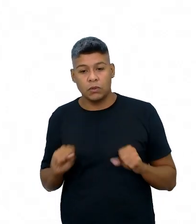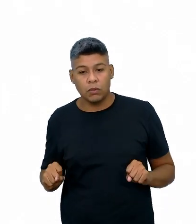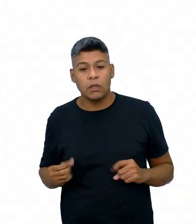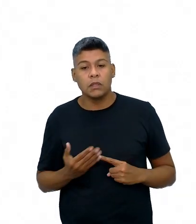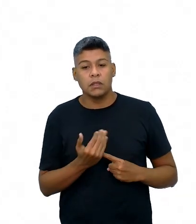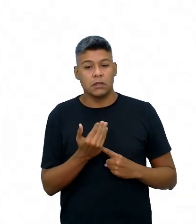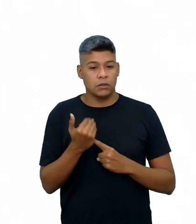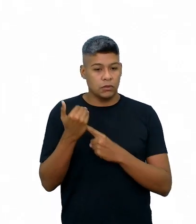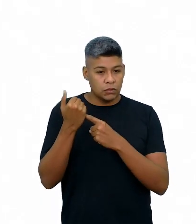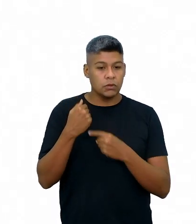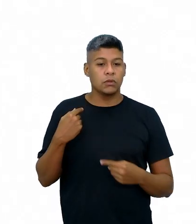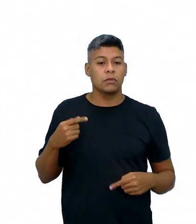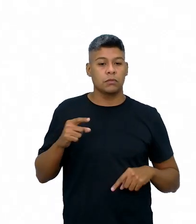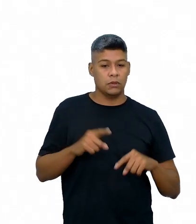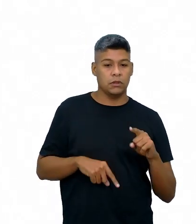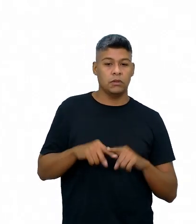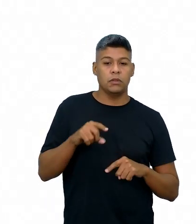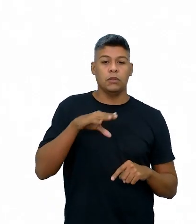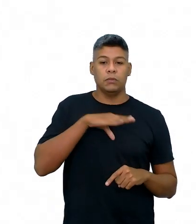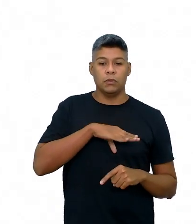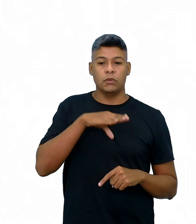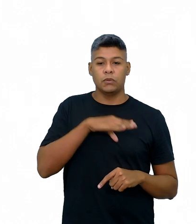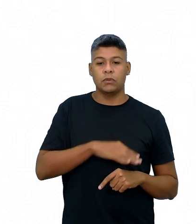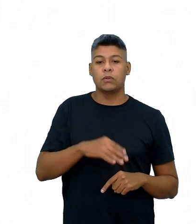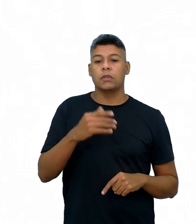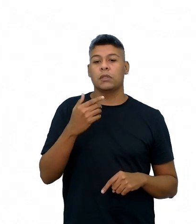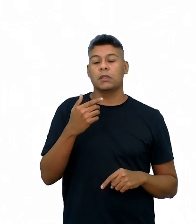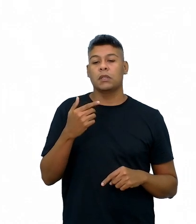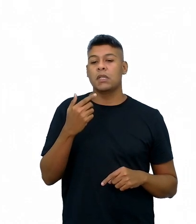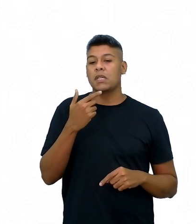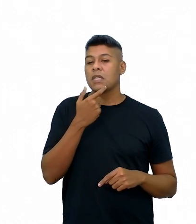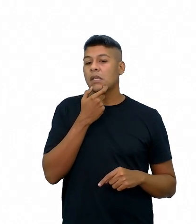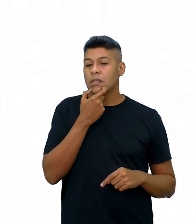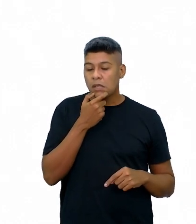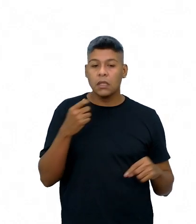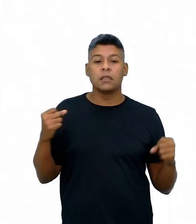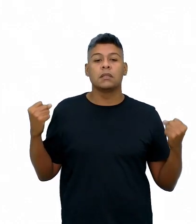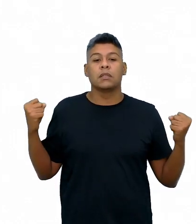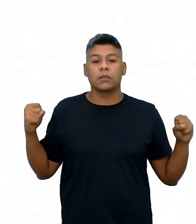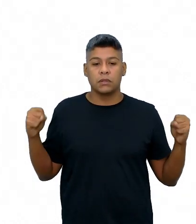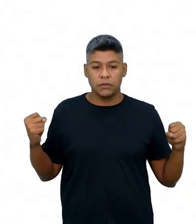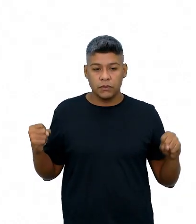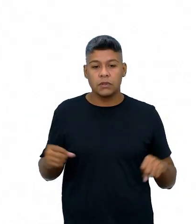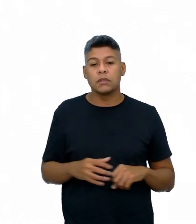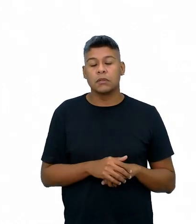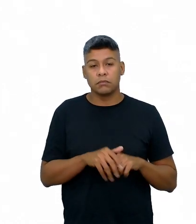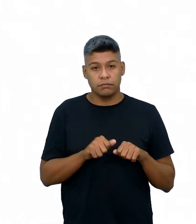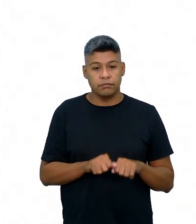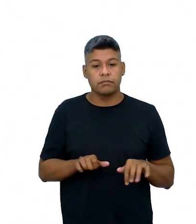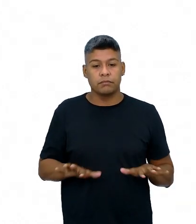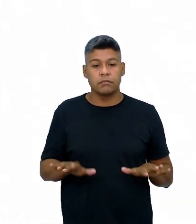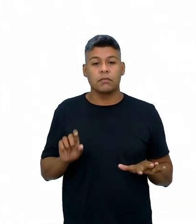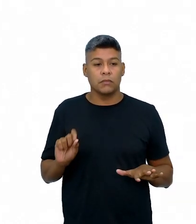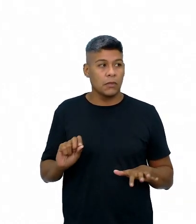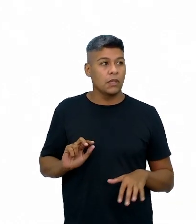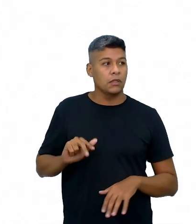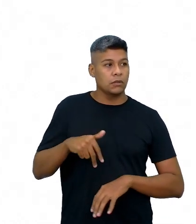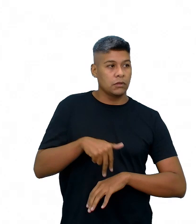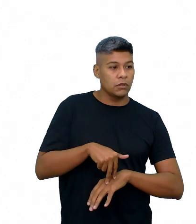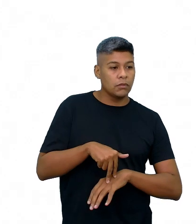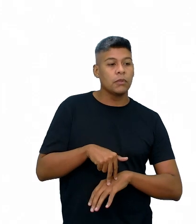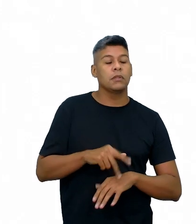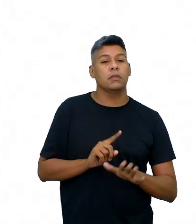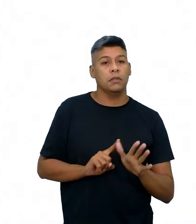tecnologias, nos componentes língua portuguesa, inglês e educação física, amplie a autonomia, o